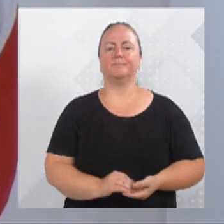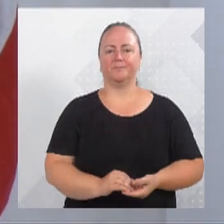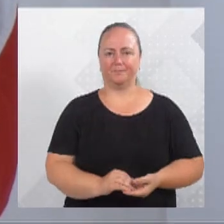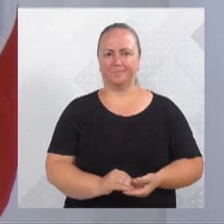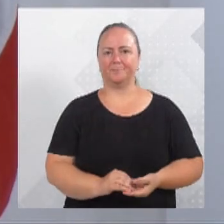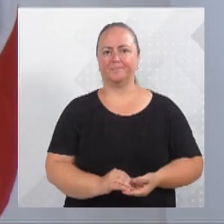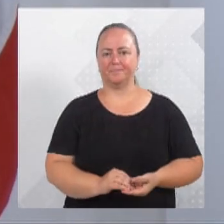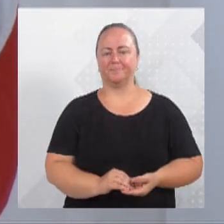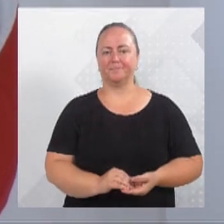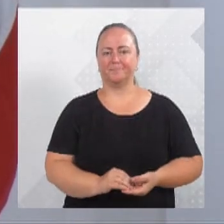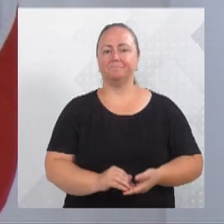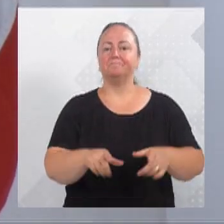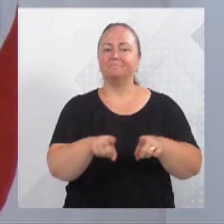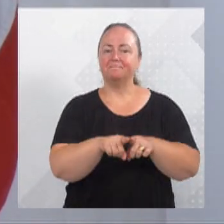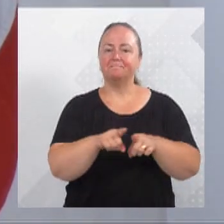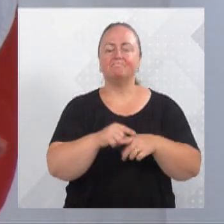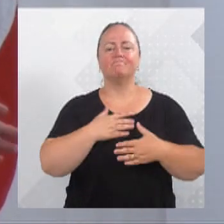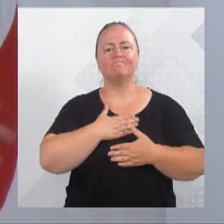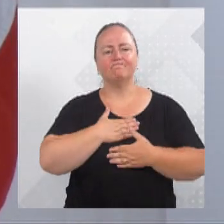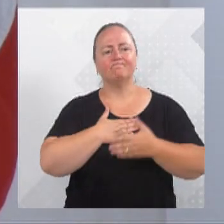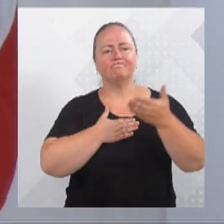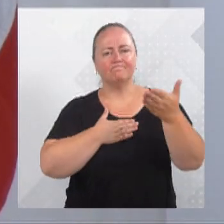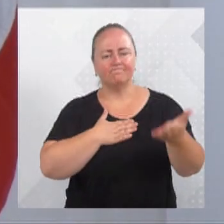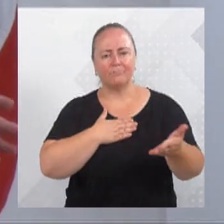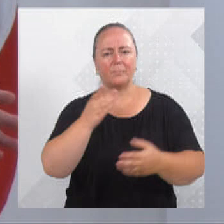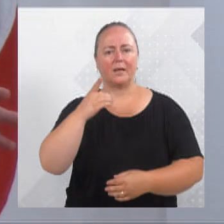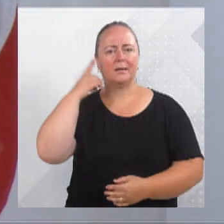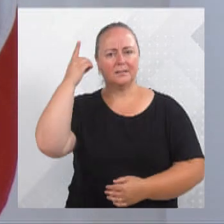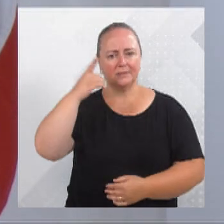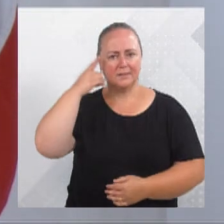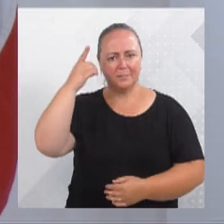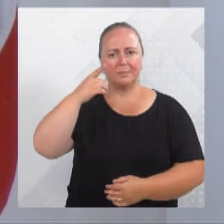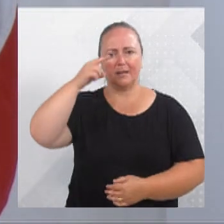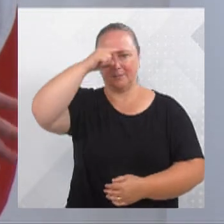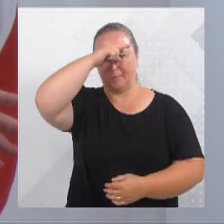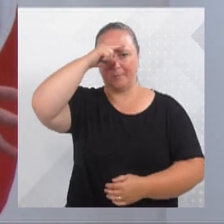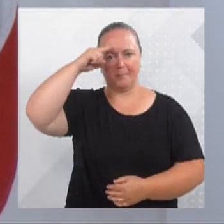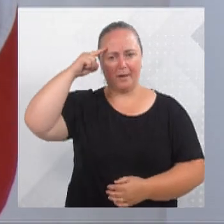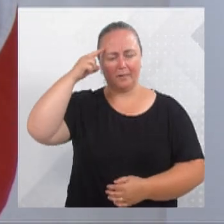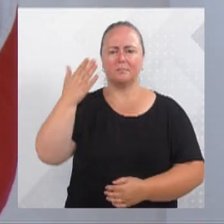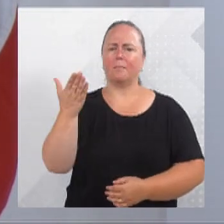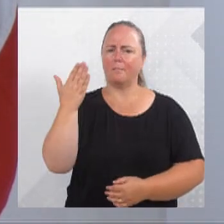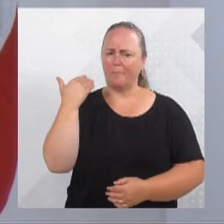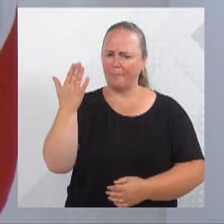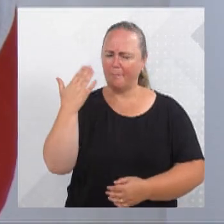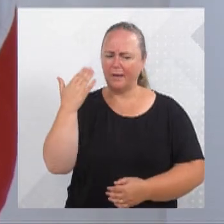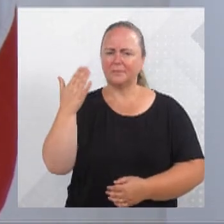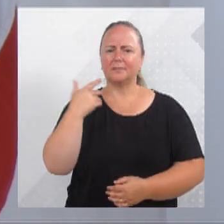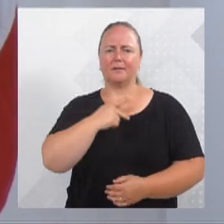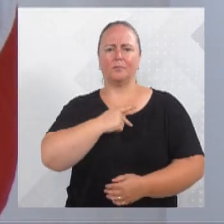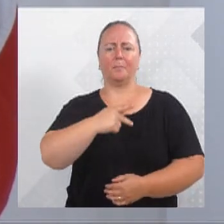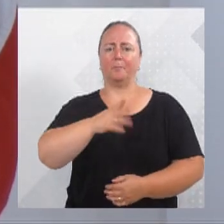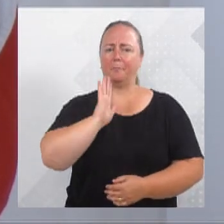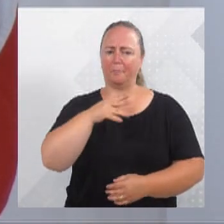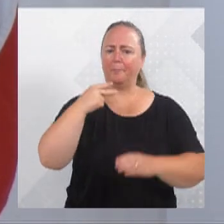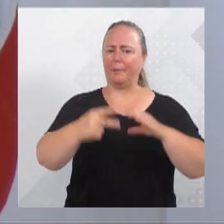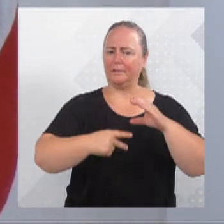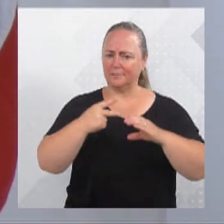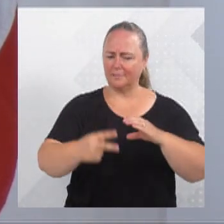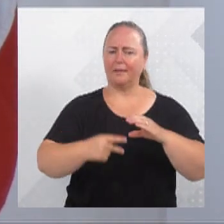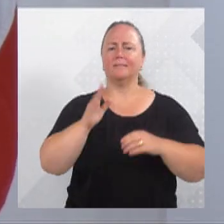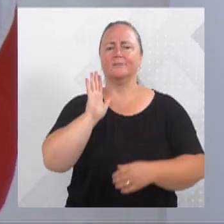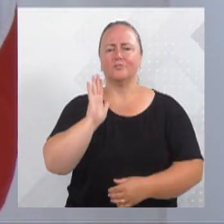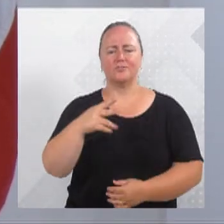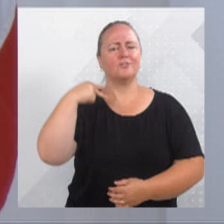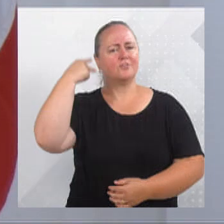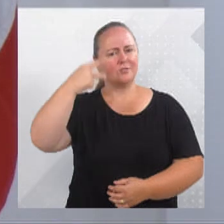deputado Marcos da Rosa, ex-presidente, ex-prefeito em exercício, ex-vereador, alguém que contribuiu, enquanto